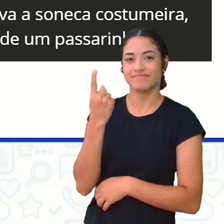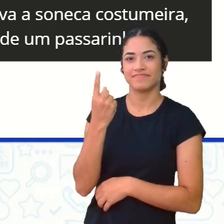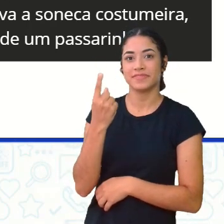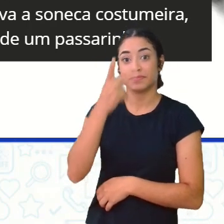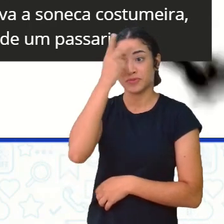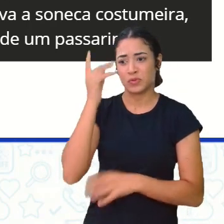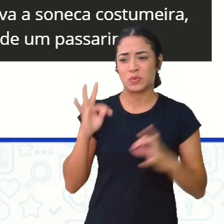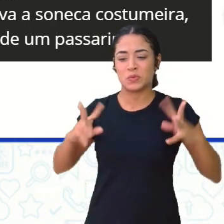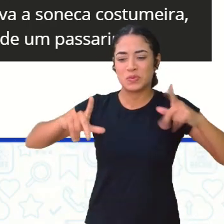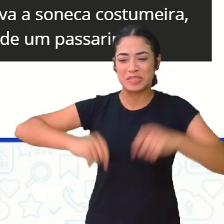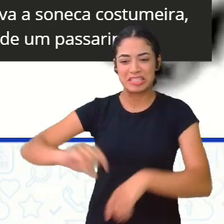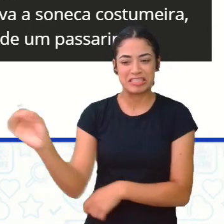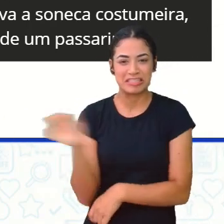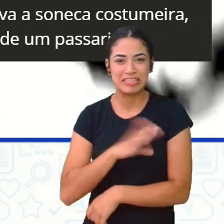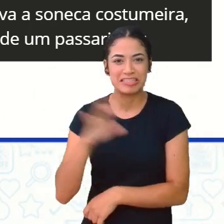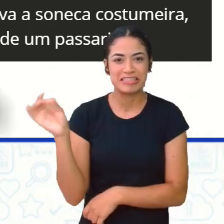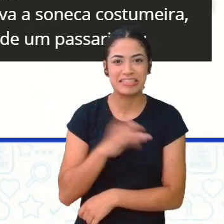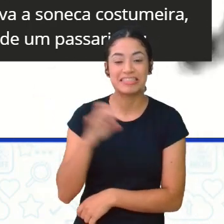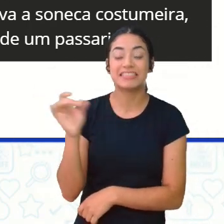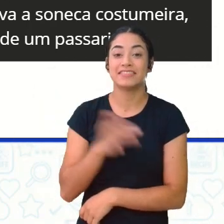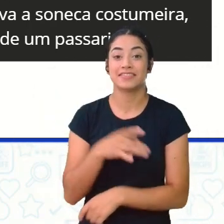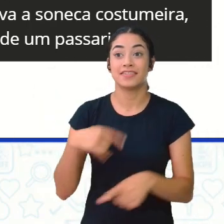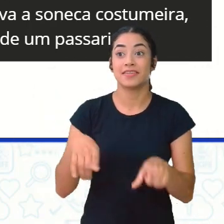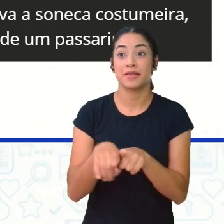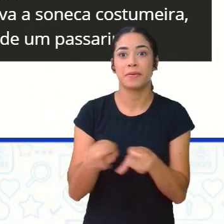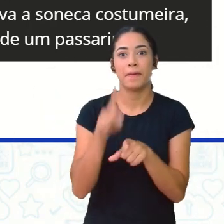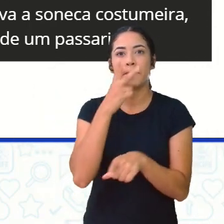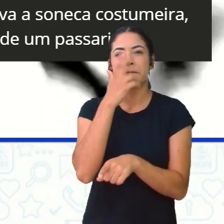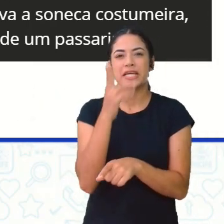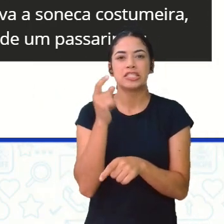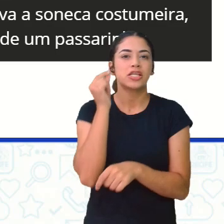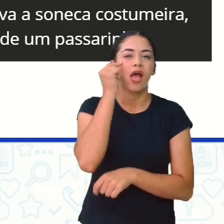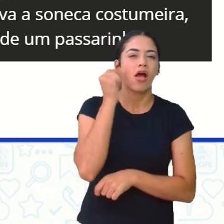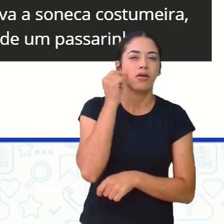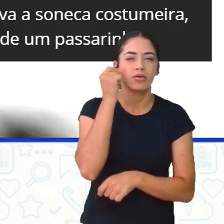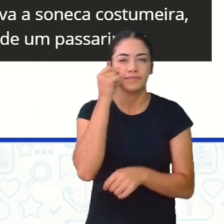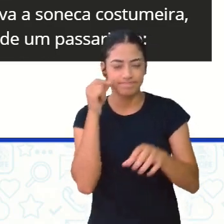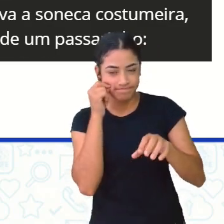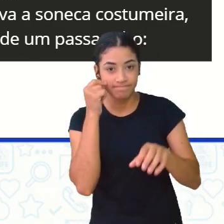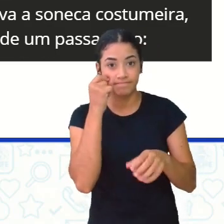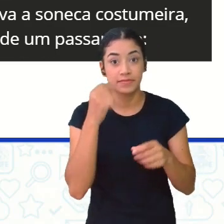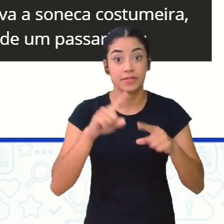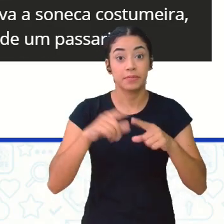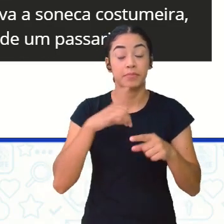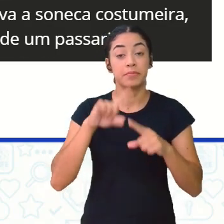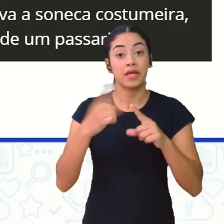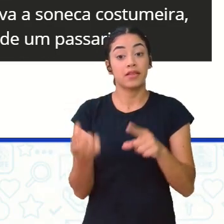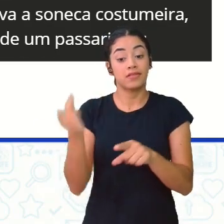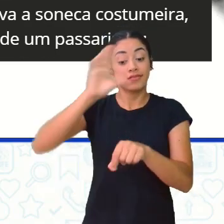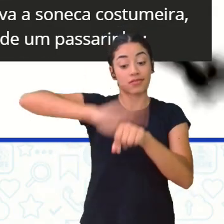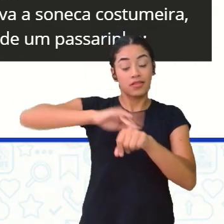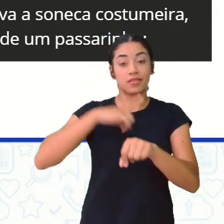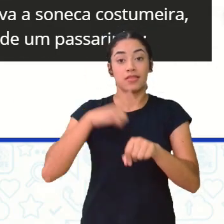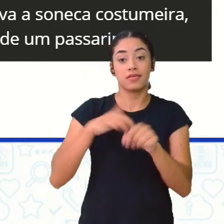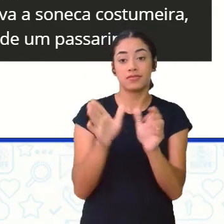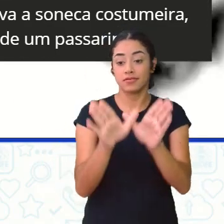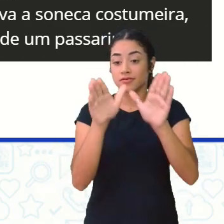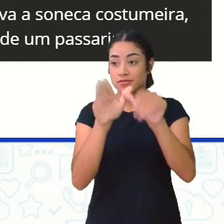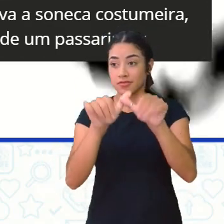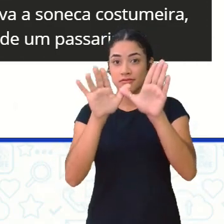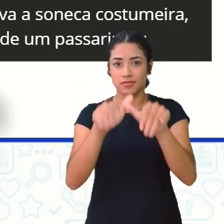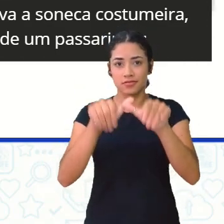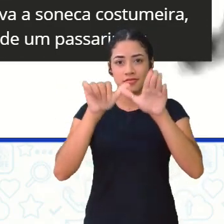medo em muita gente, né? De corpo semelhante ao do rato, mas provido de poderosas asas, levava uma vida mansa,